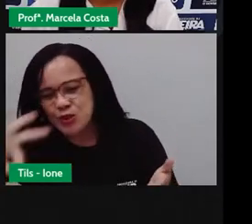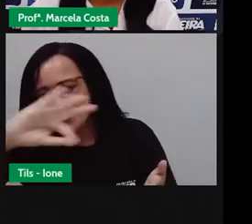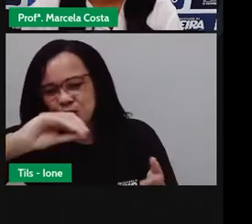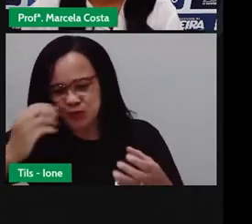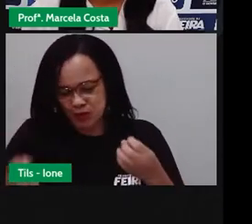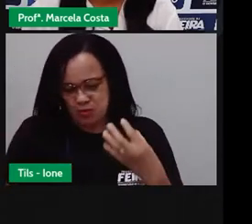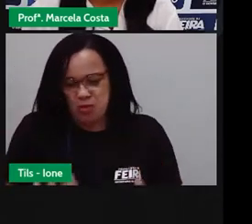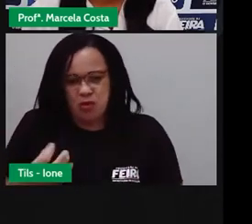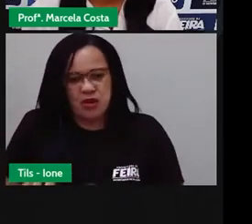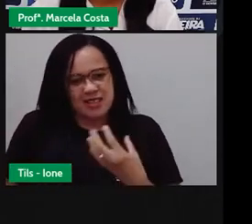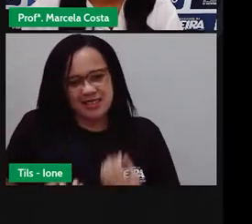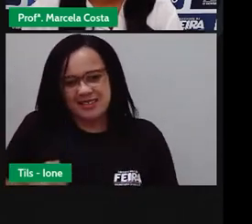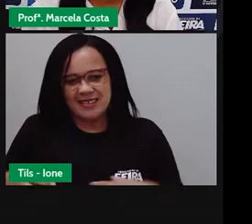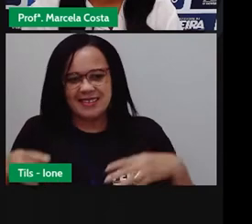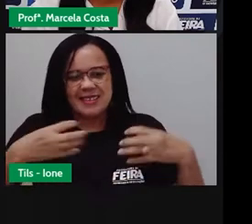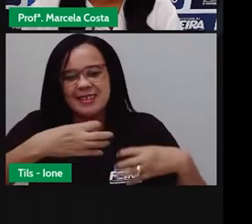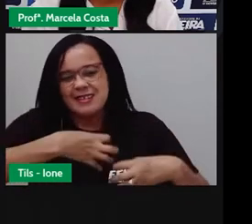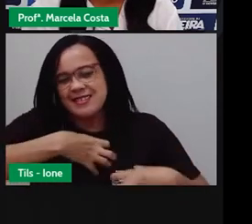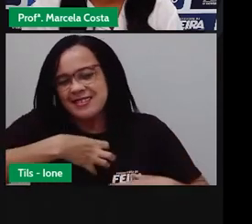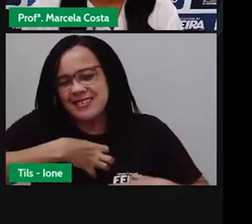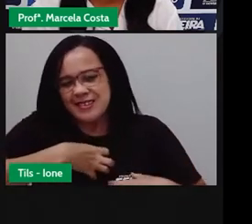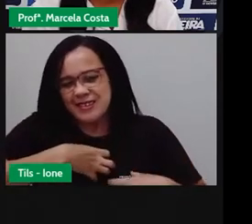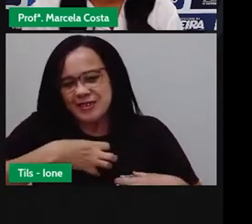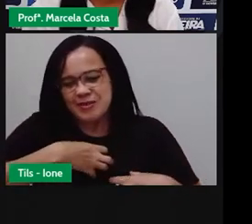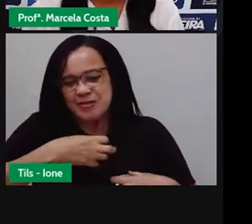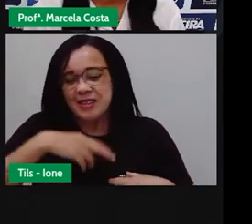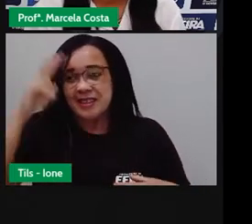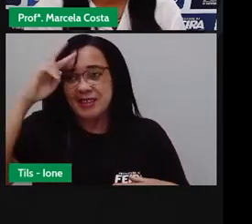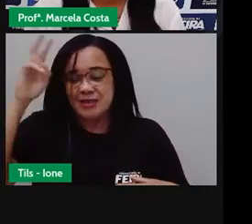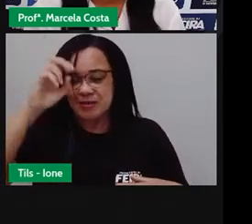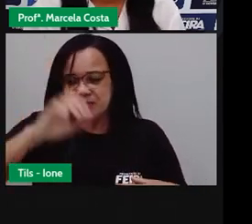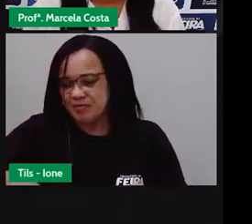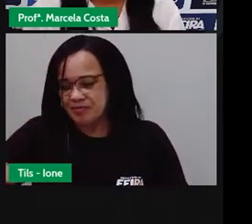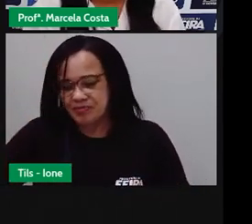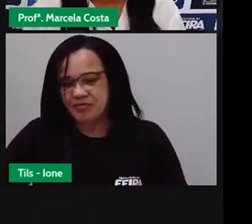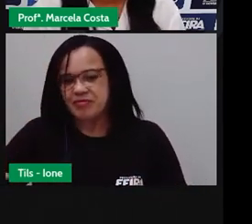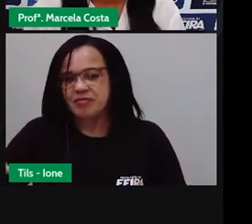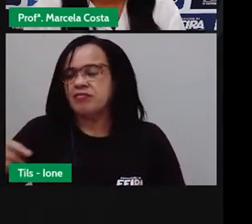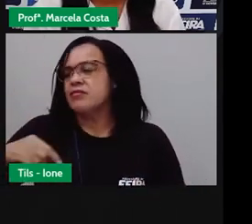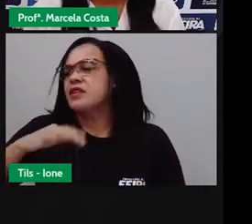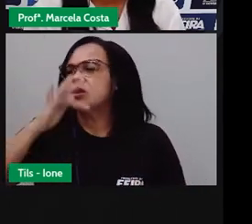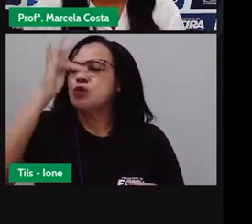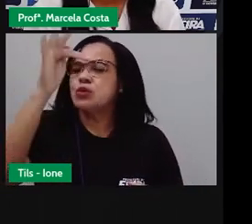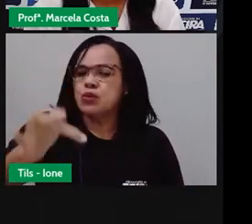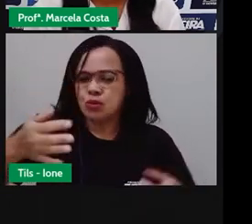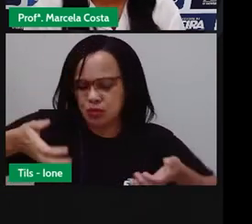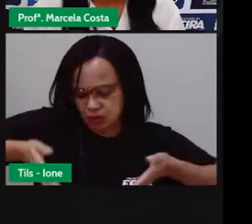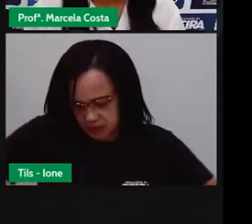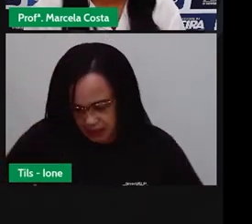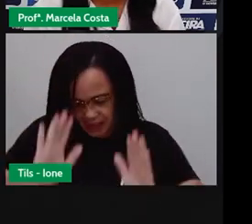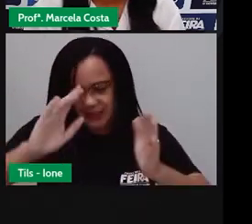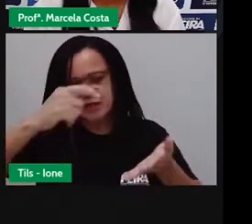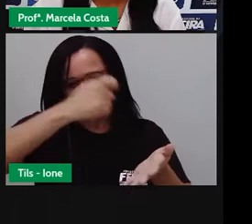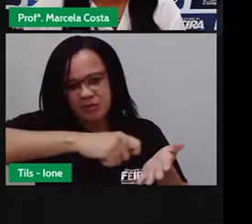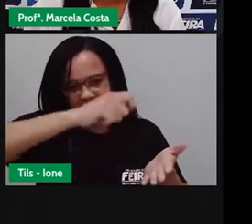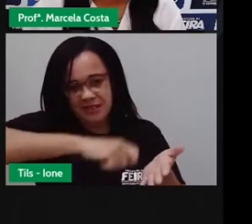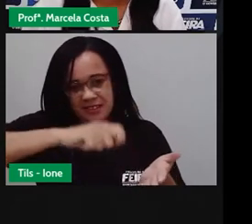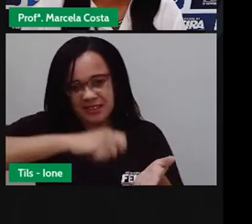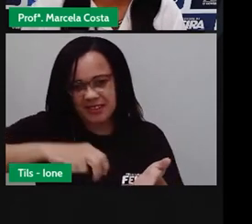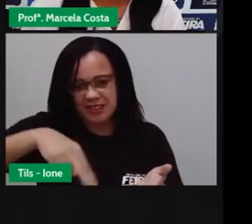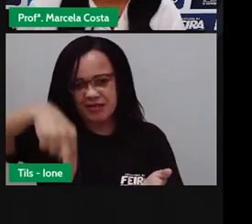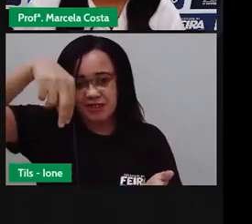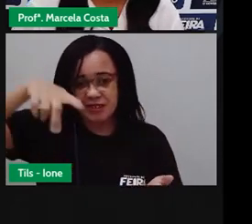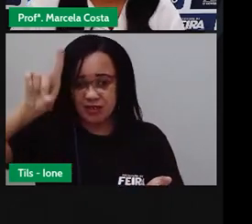sentimentos no puro de menino. Talvez fosse o meu destino, nascido pra escrever. Aquilo que faz bater um